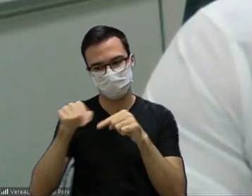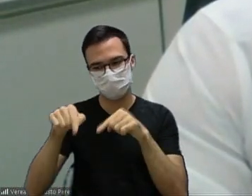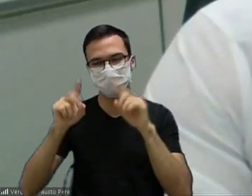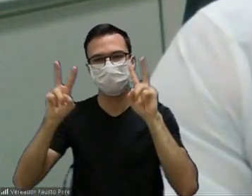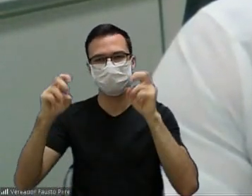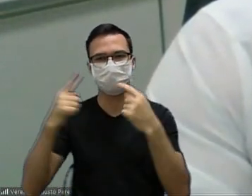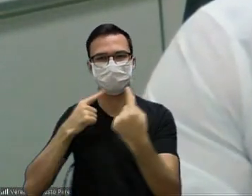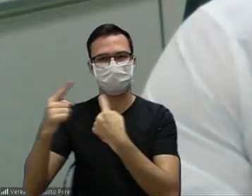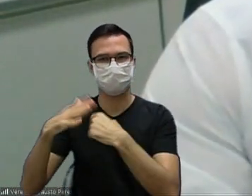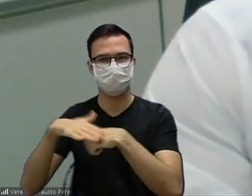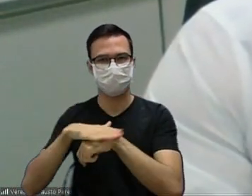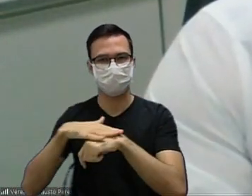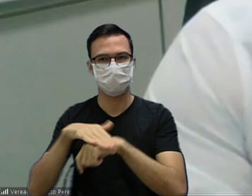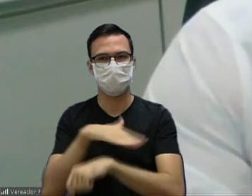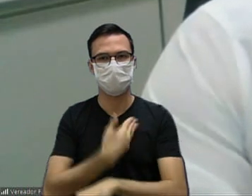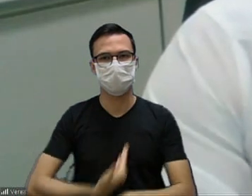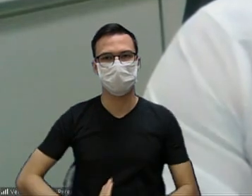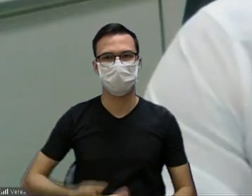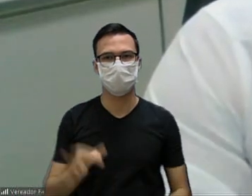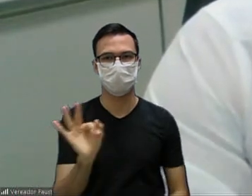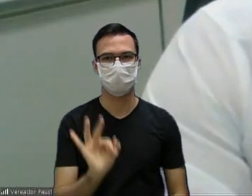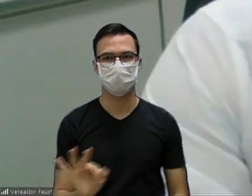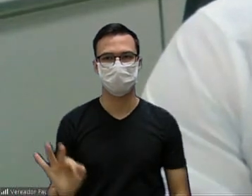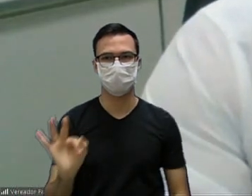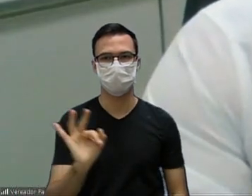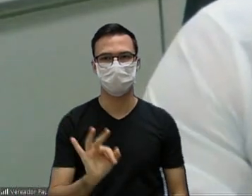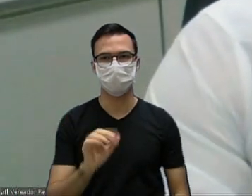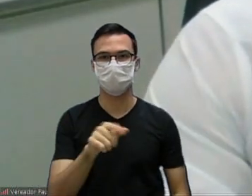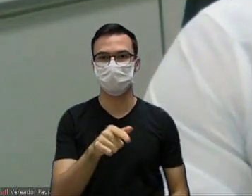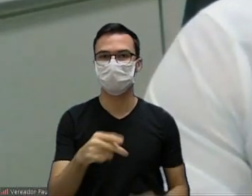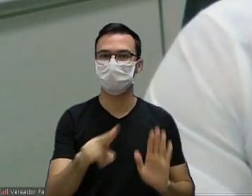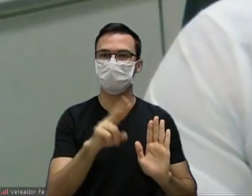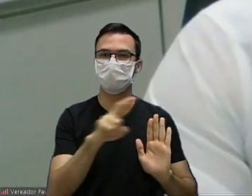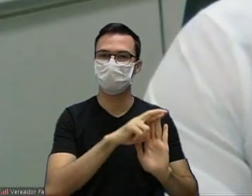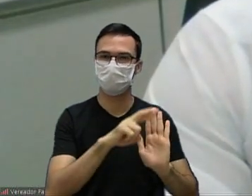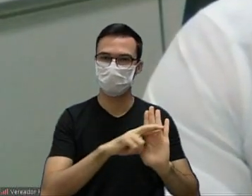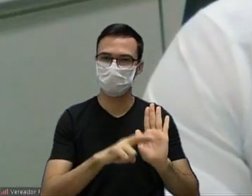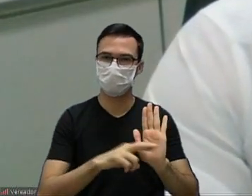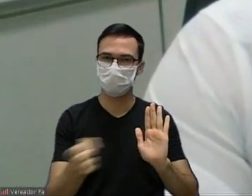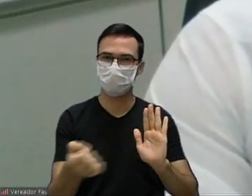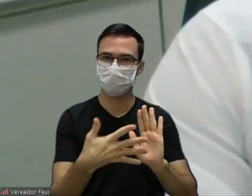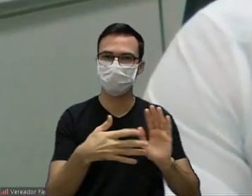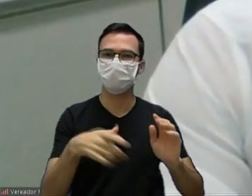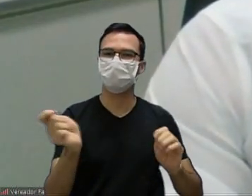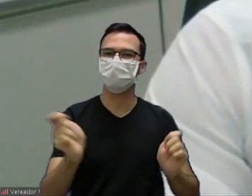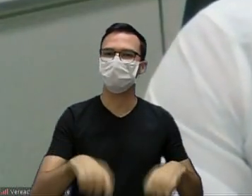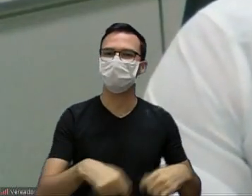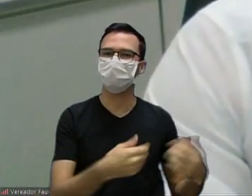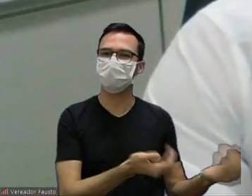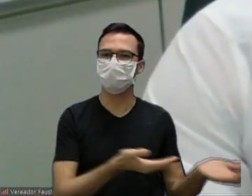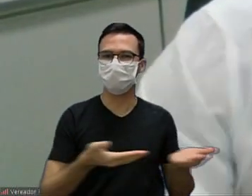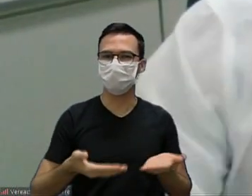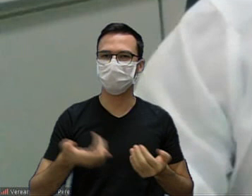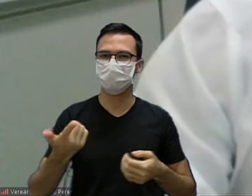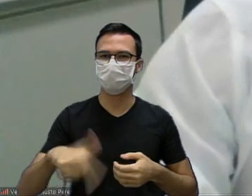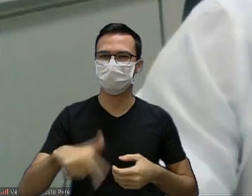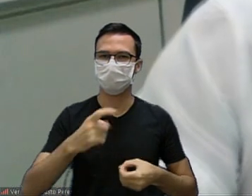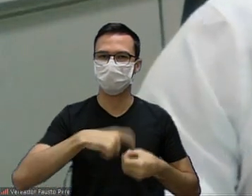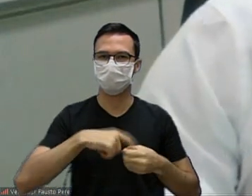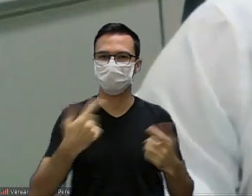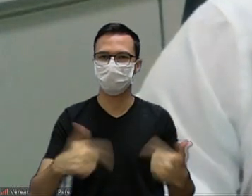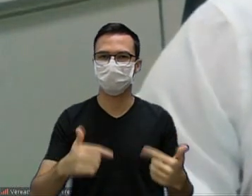e o governo federal abriu uma normativa permitindo que fossem contratados novamente só que infelizmente